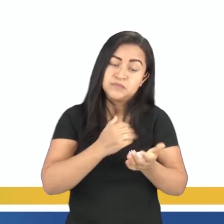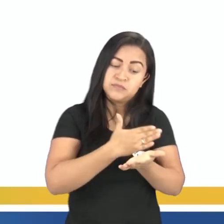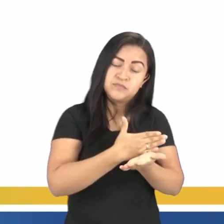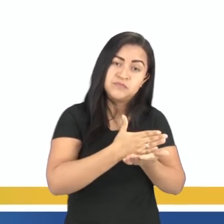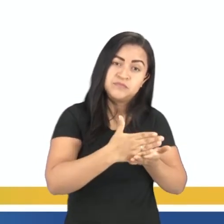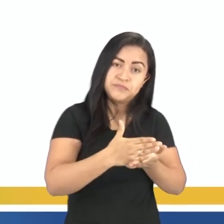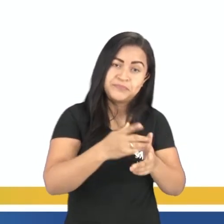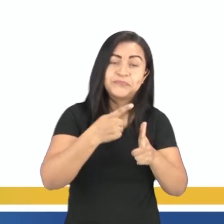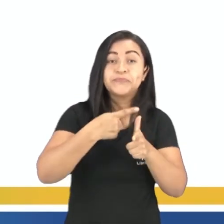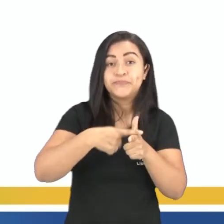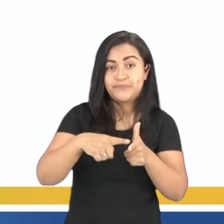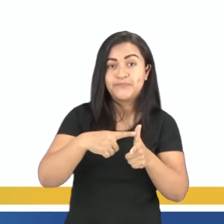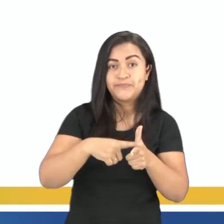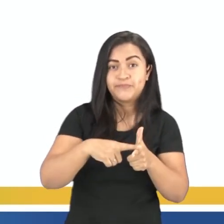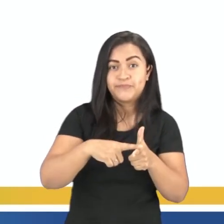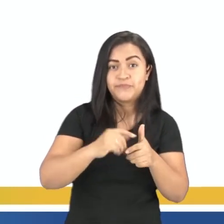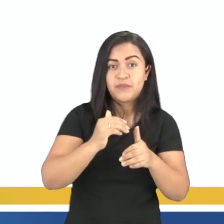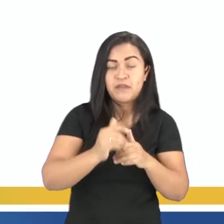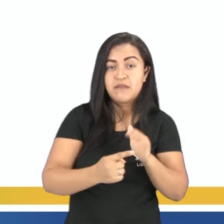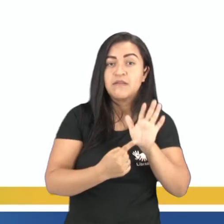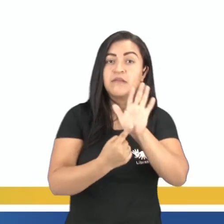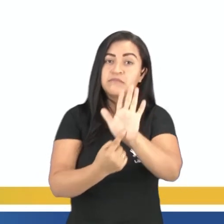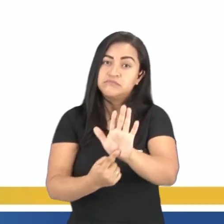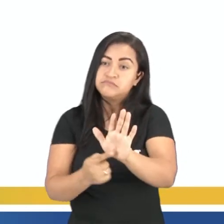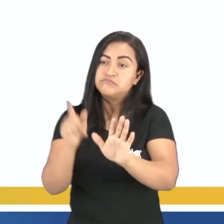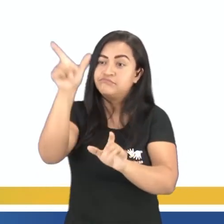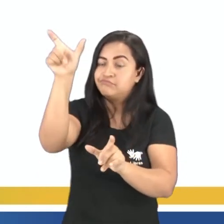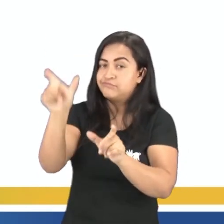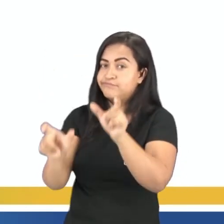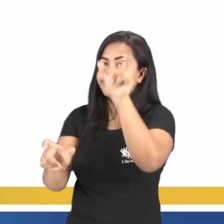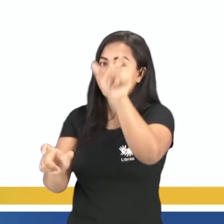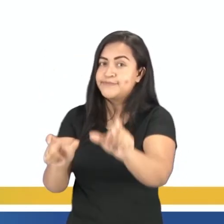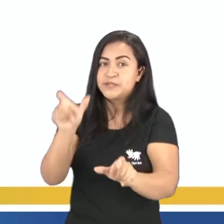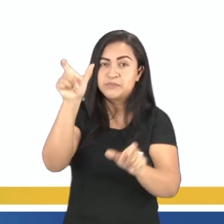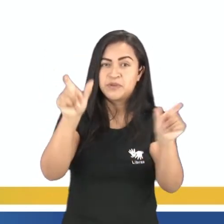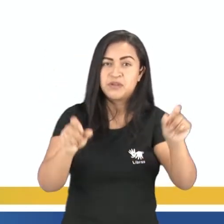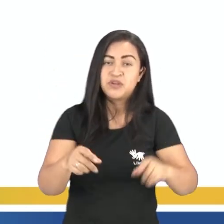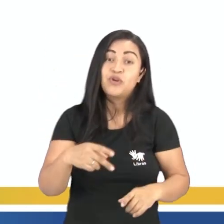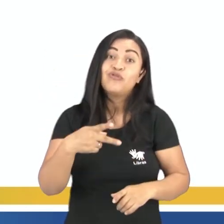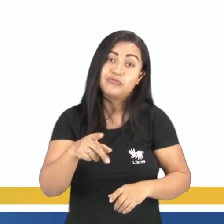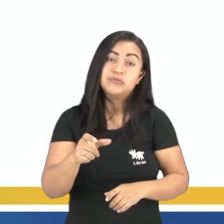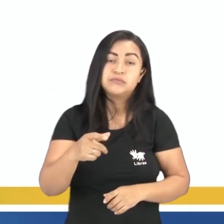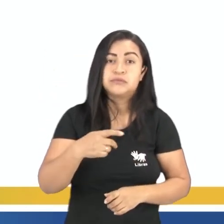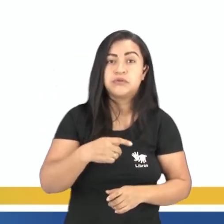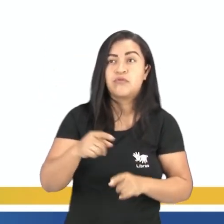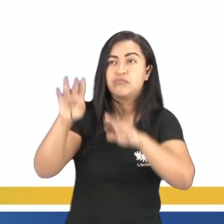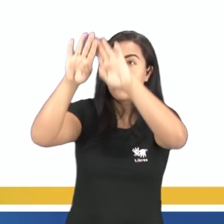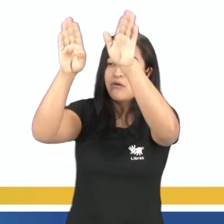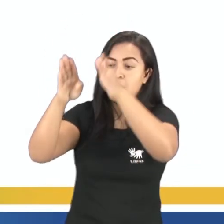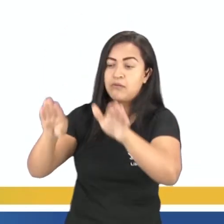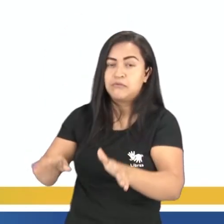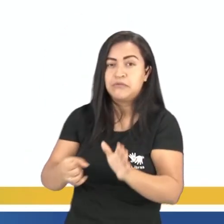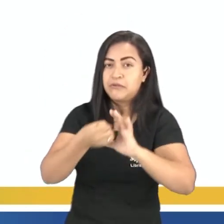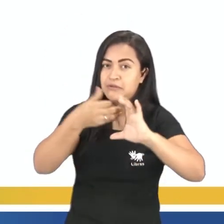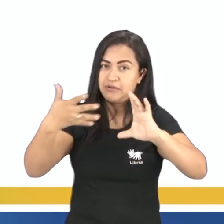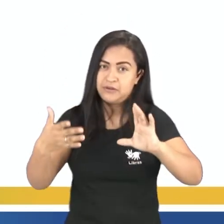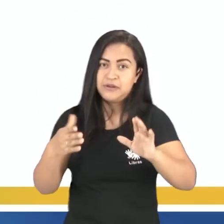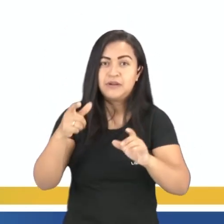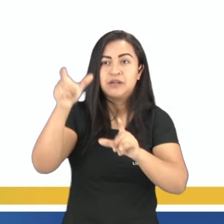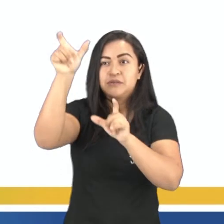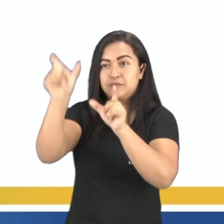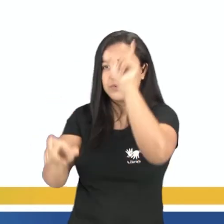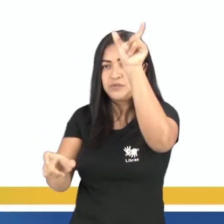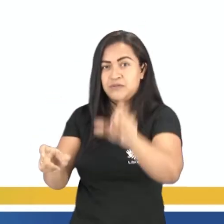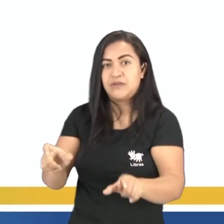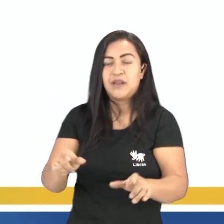conflito e ir apresentando as personagens. Você não deu características ali para aquele personagem? Não deu um problema que ele